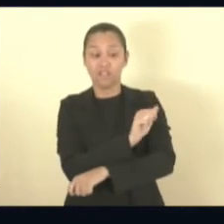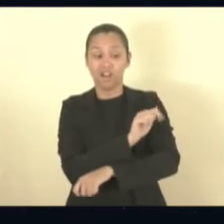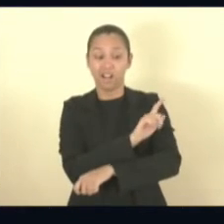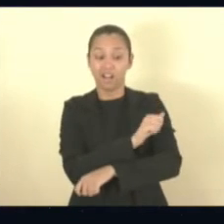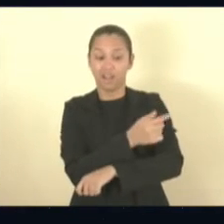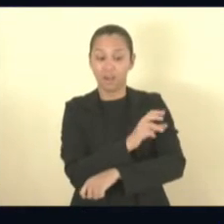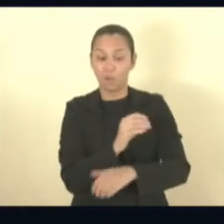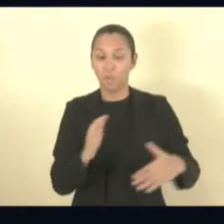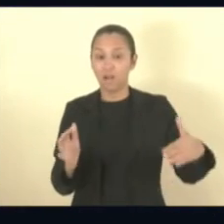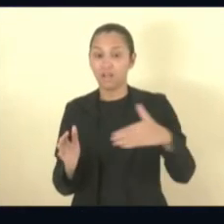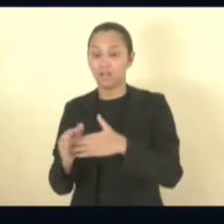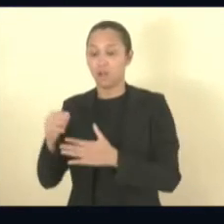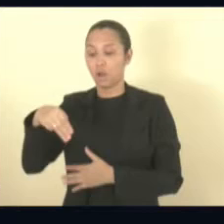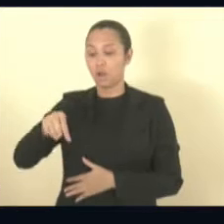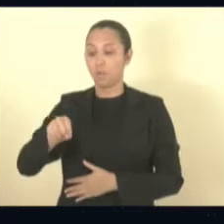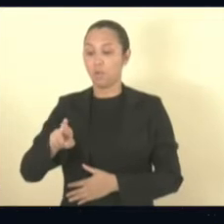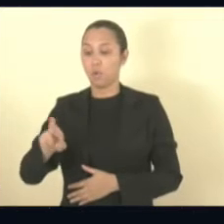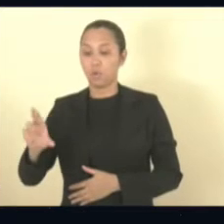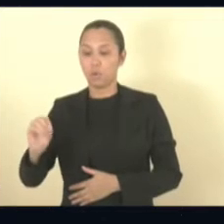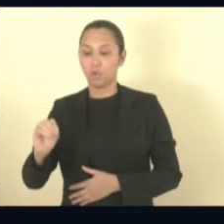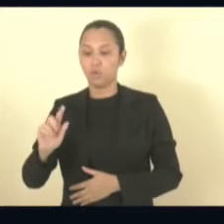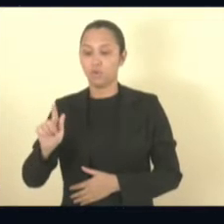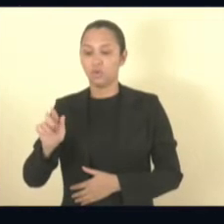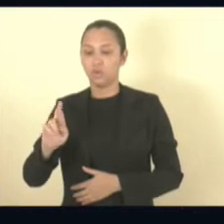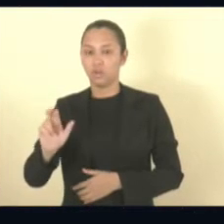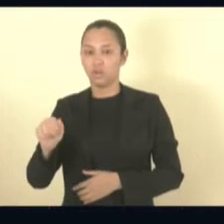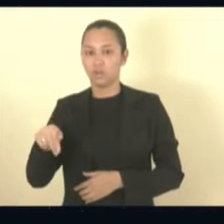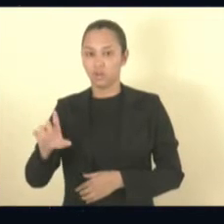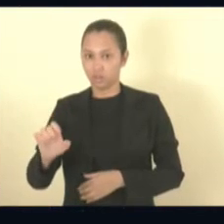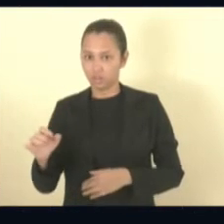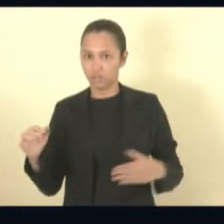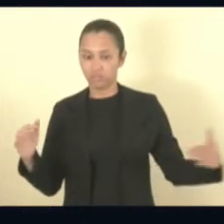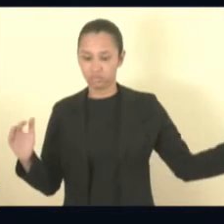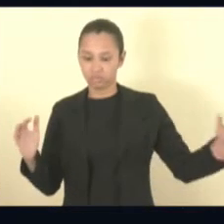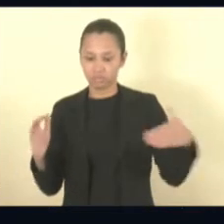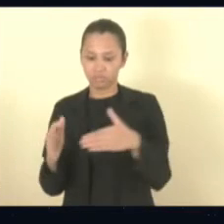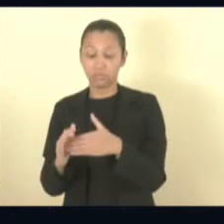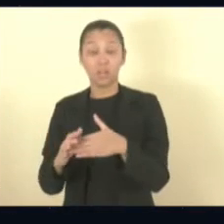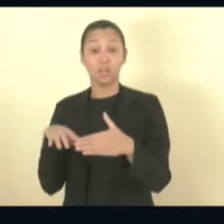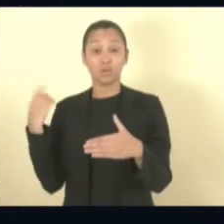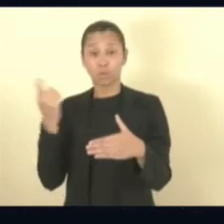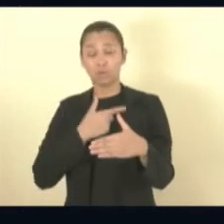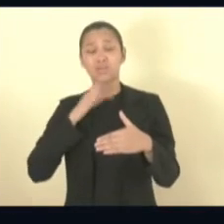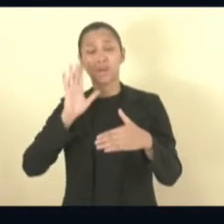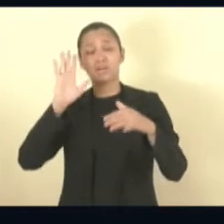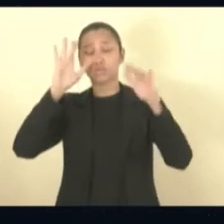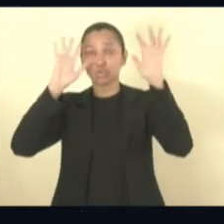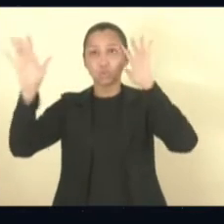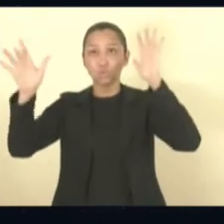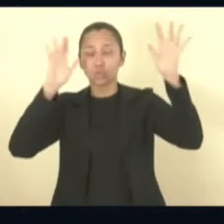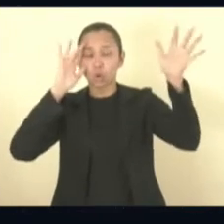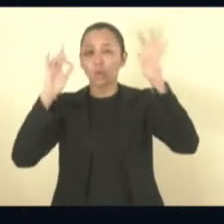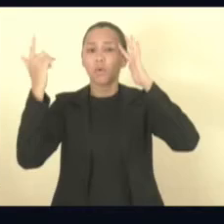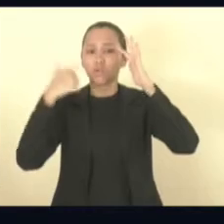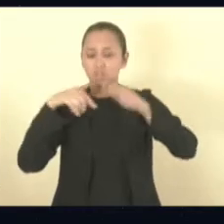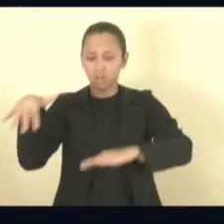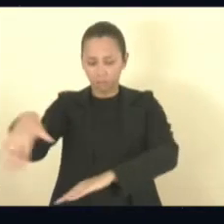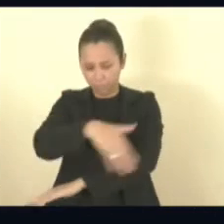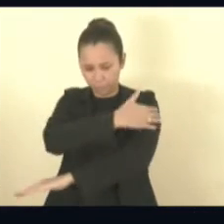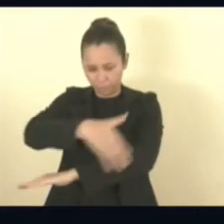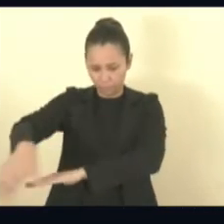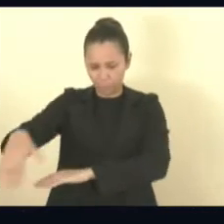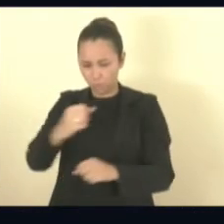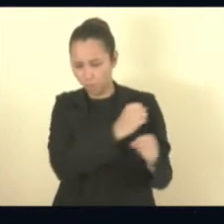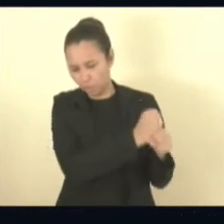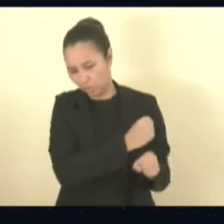na antiga ferrovia. É um velho sonho que a gente tem falado muito. Lamentavelmente, eu